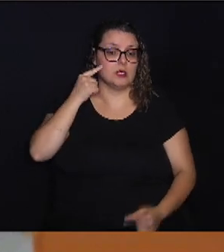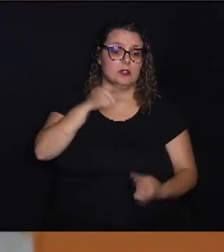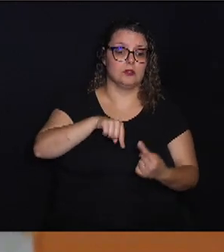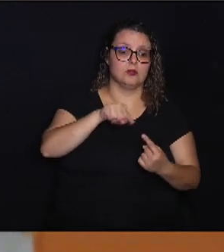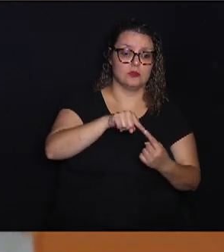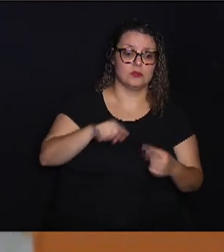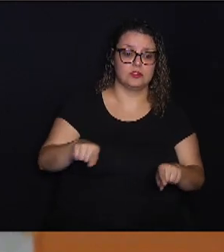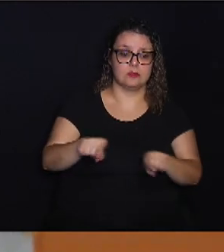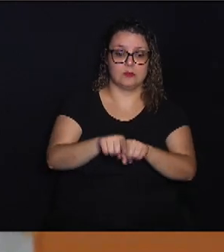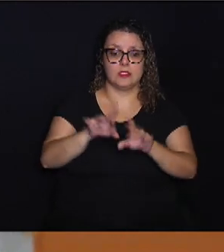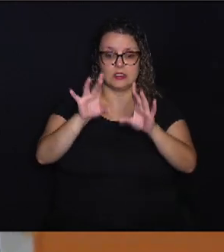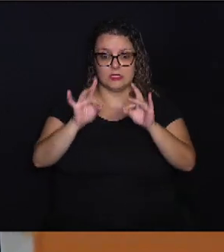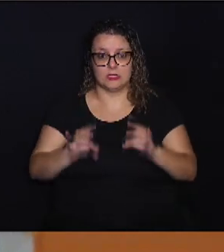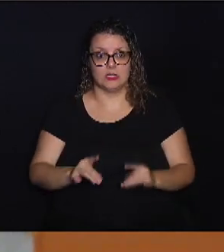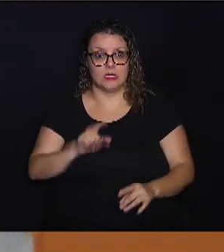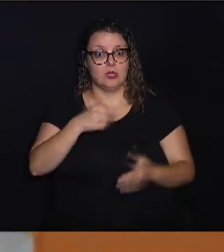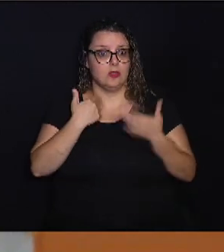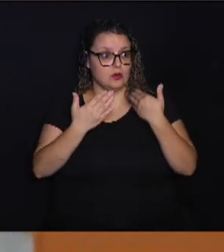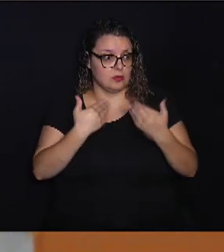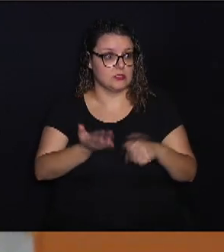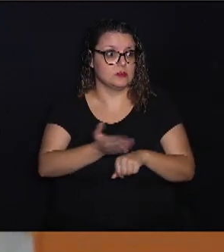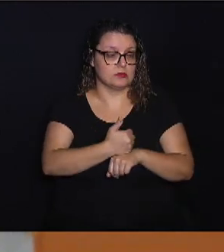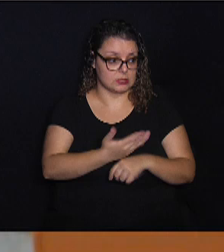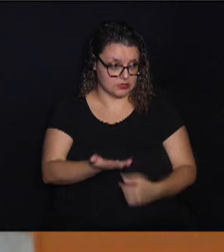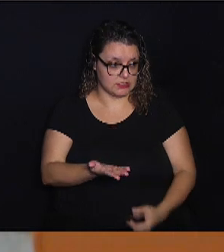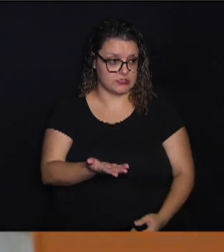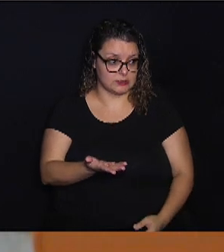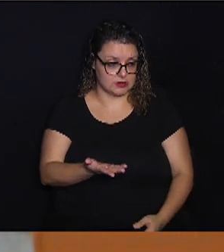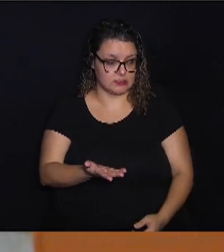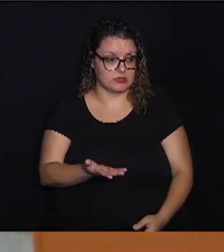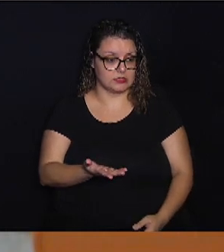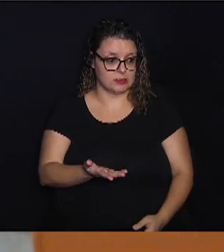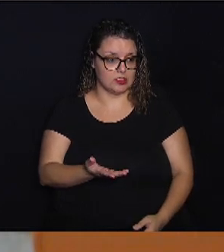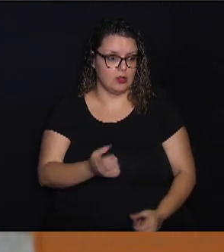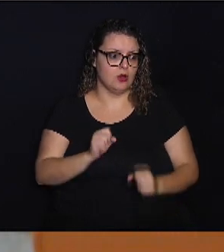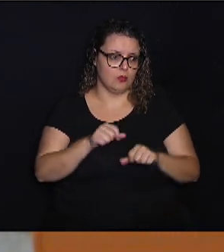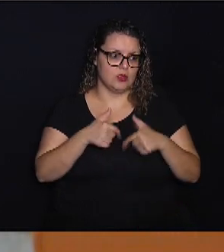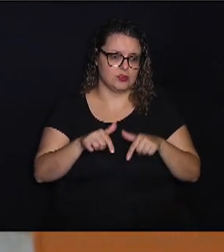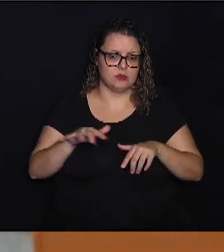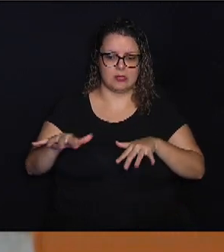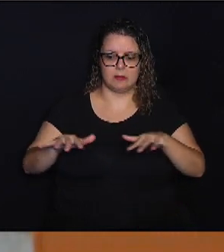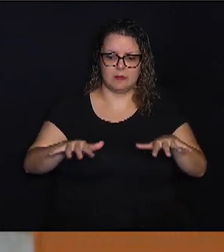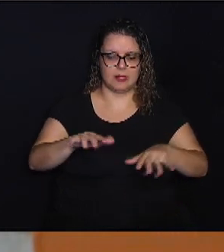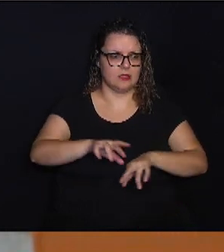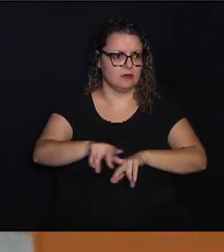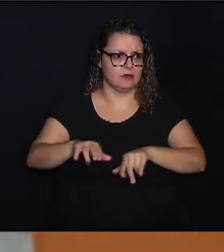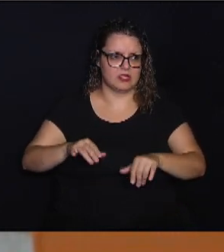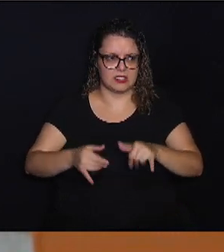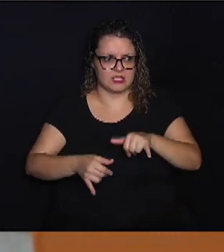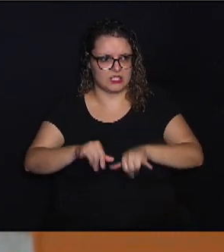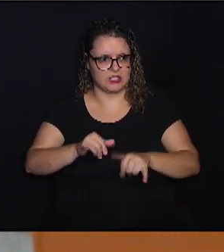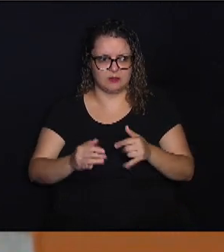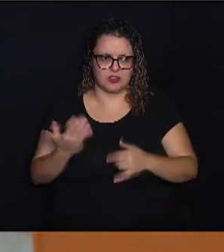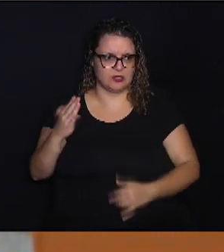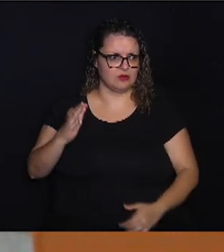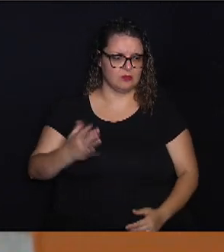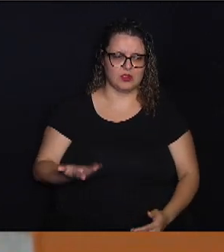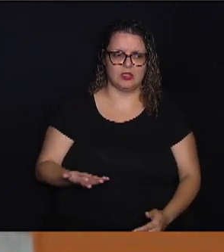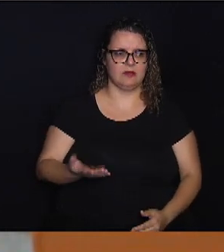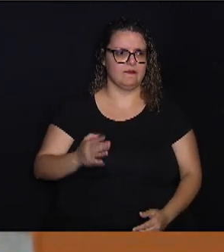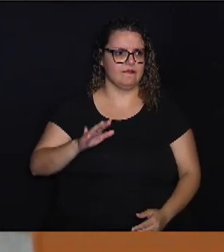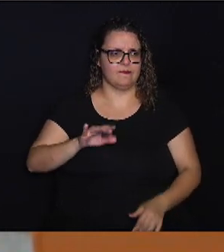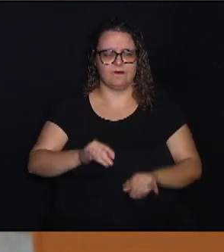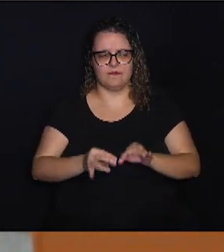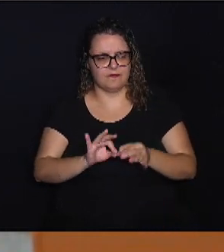definidos. É o que a gente estava falando, né? Dá para trabalhar em várias áreas, química, biologia, física,